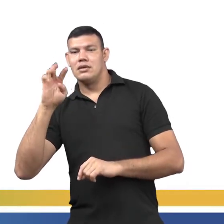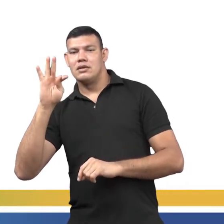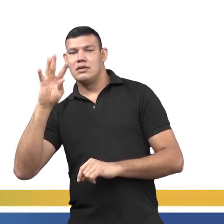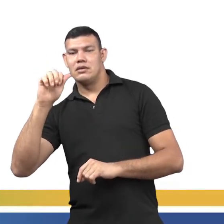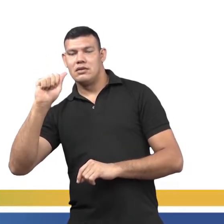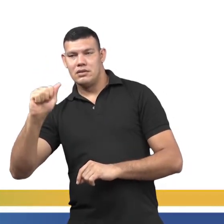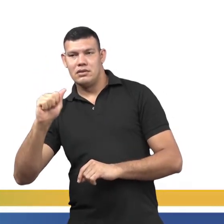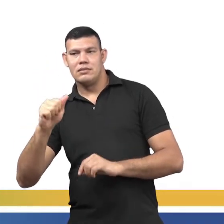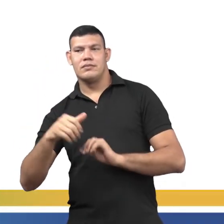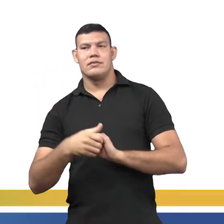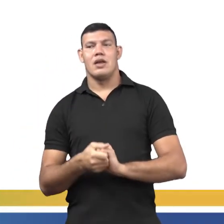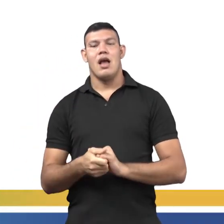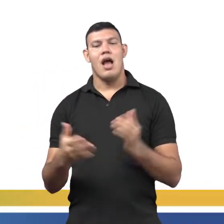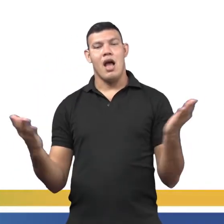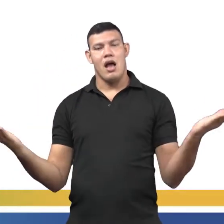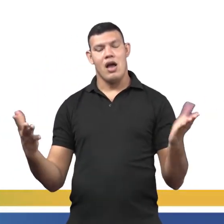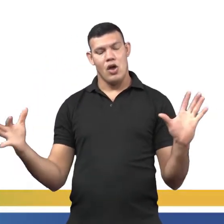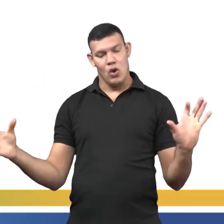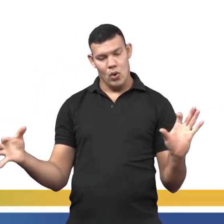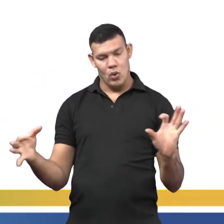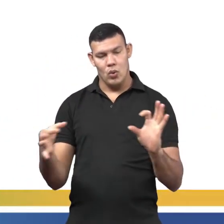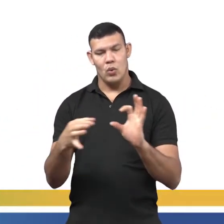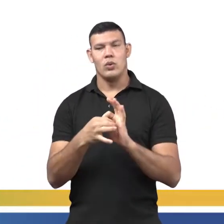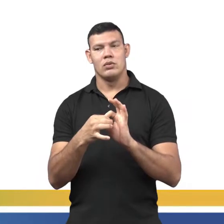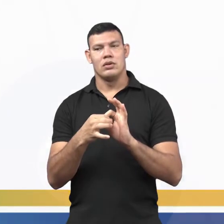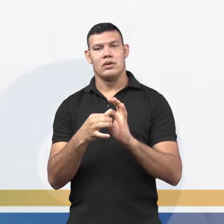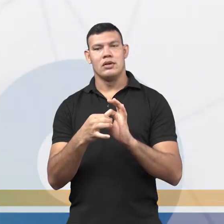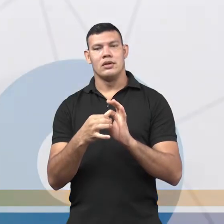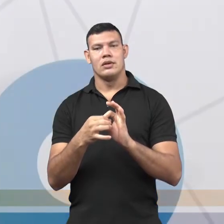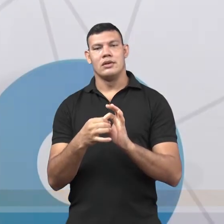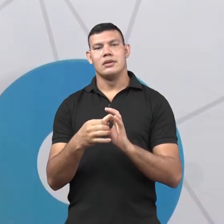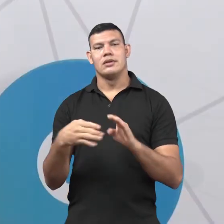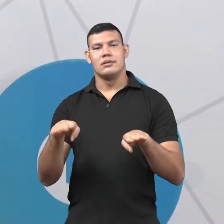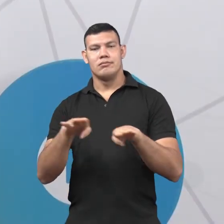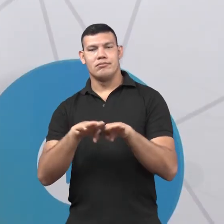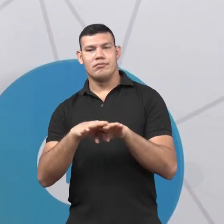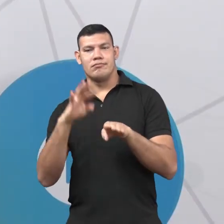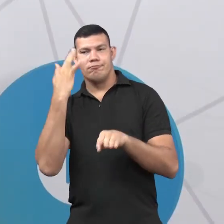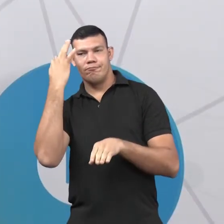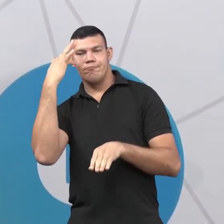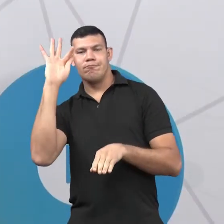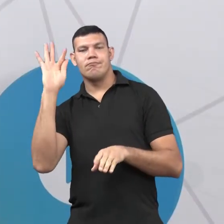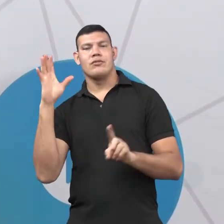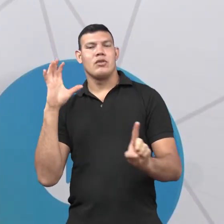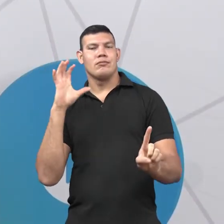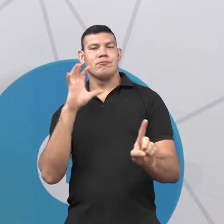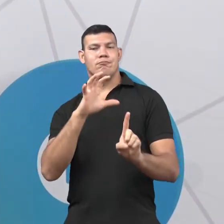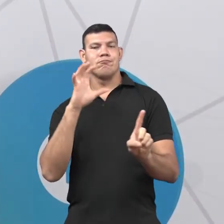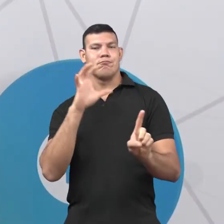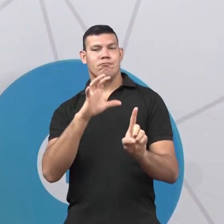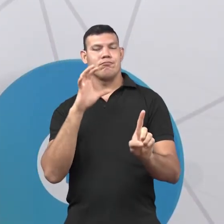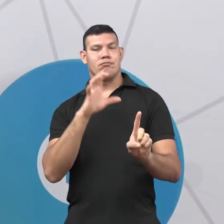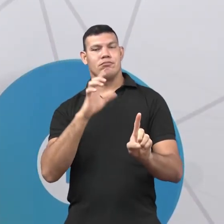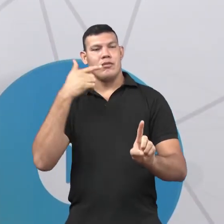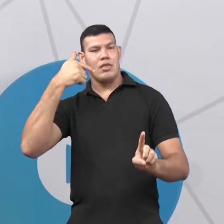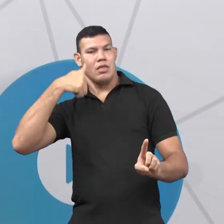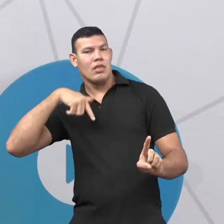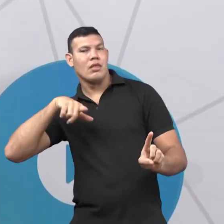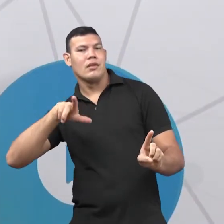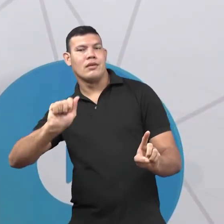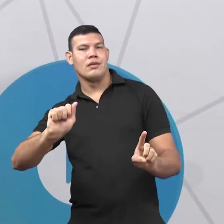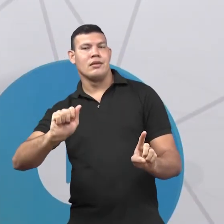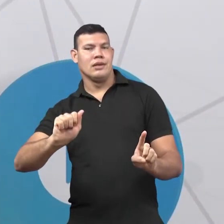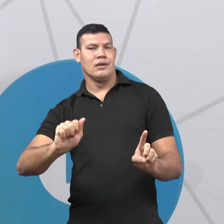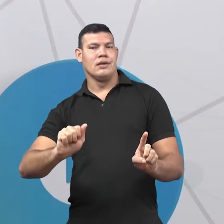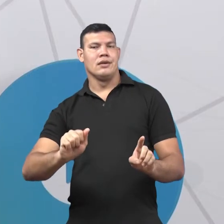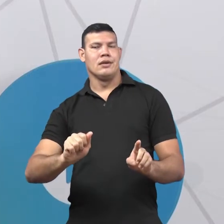fez do inglês o inglês médio, tá? Foi esses os acontecimentos, essas foram as influências linguísticas. É claro, pessoal, que a gente está